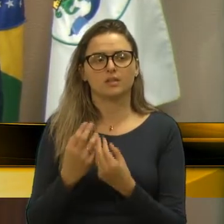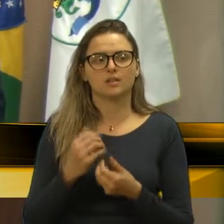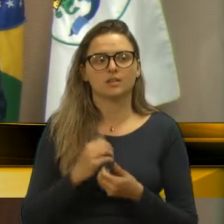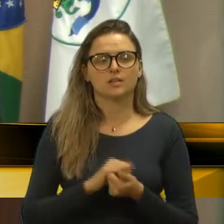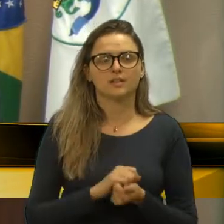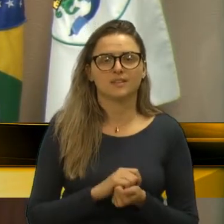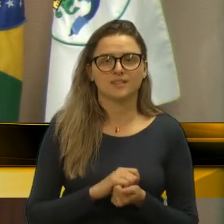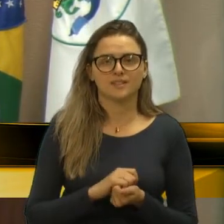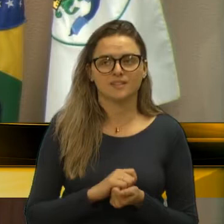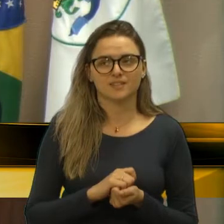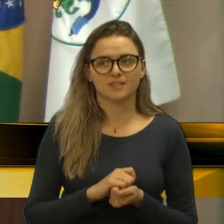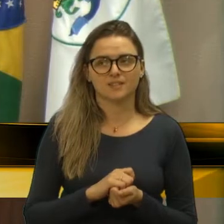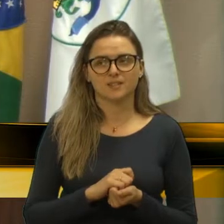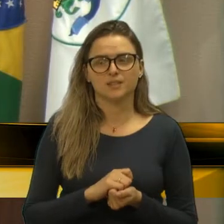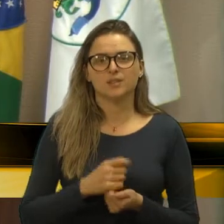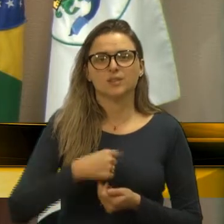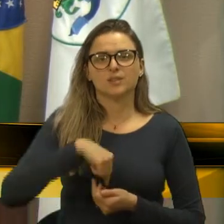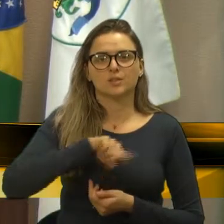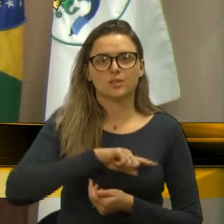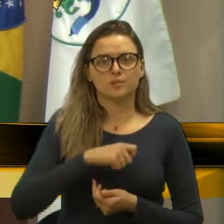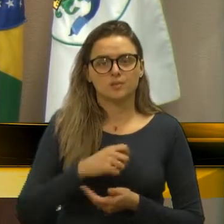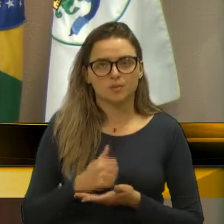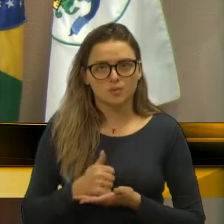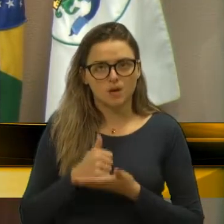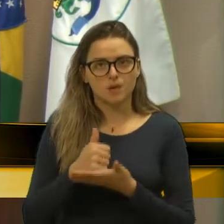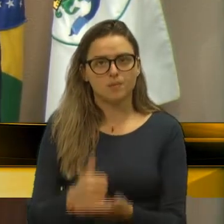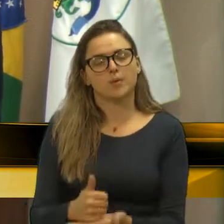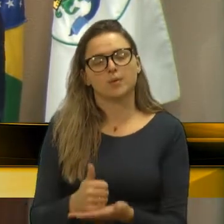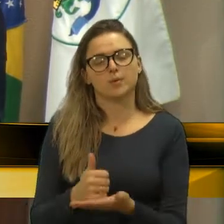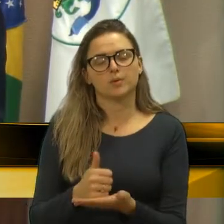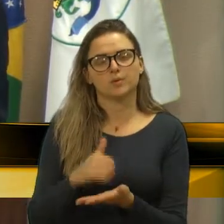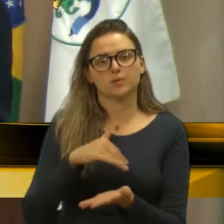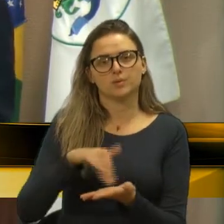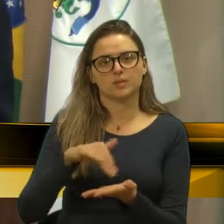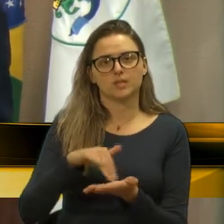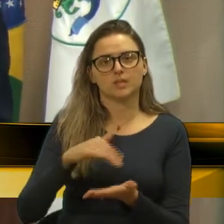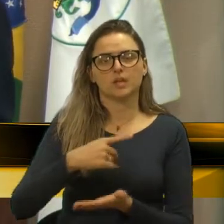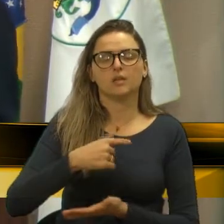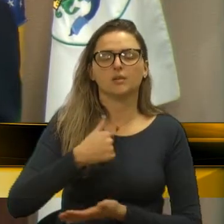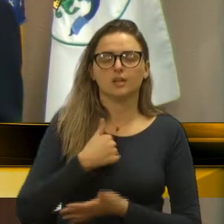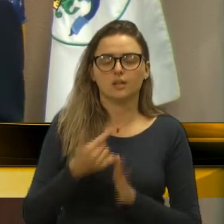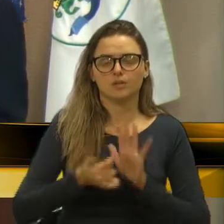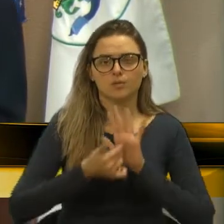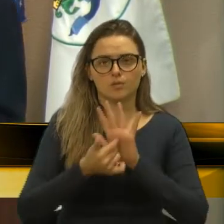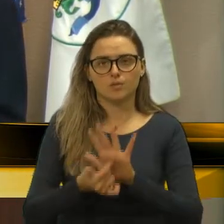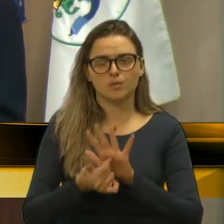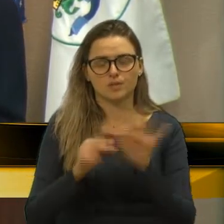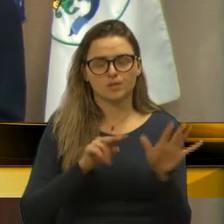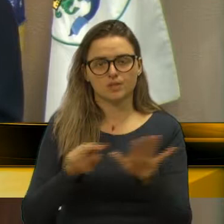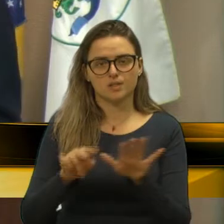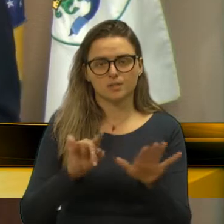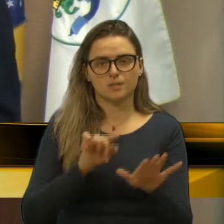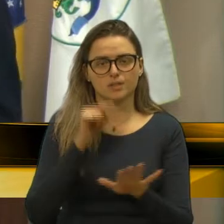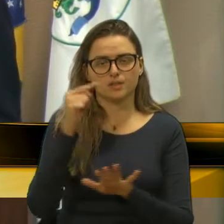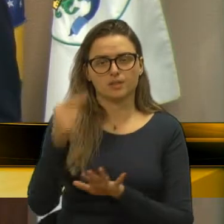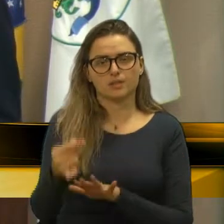precisamos, sim, do apoio dos secretários e que irei apresentar-se na semana que vem,